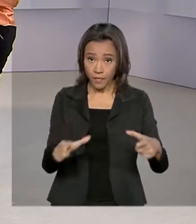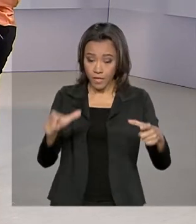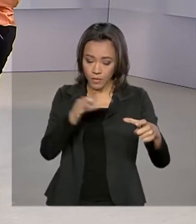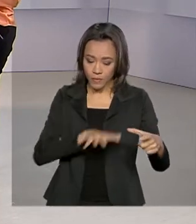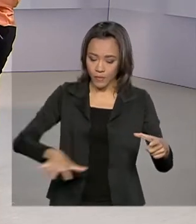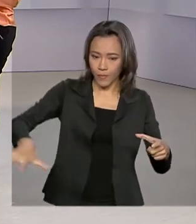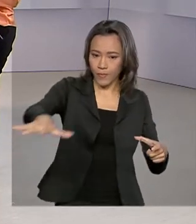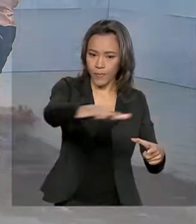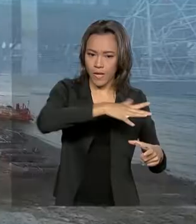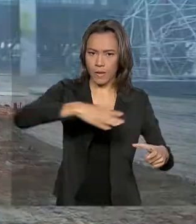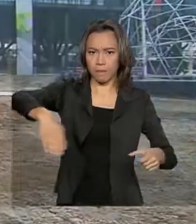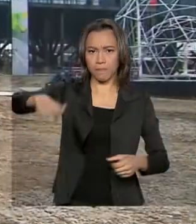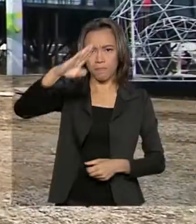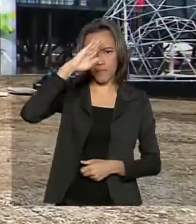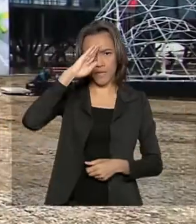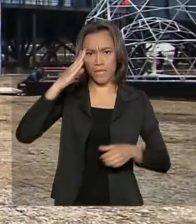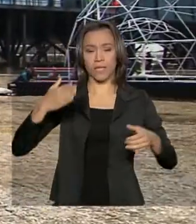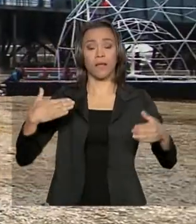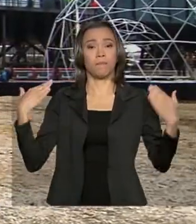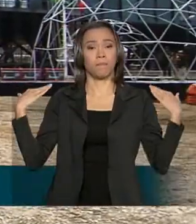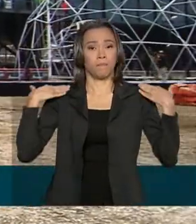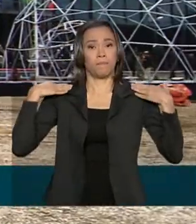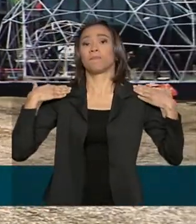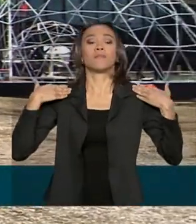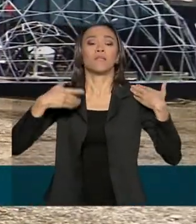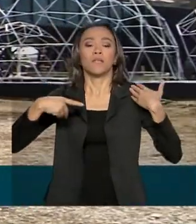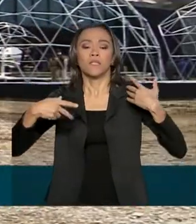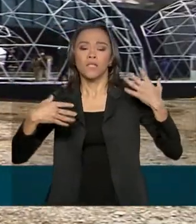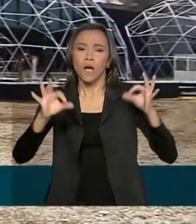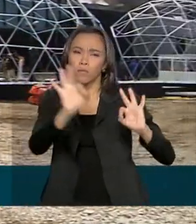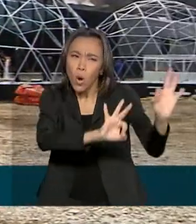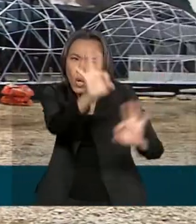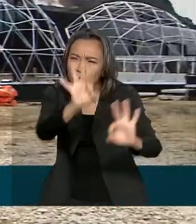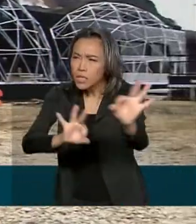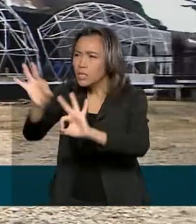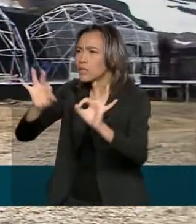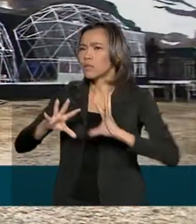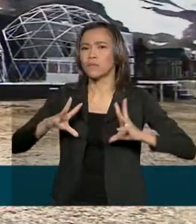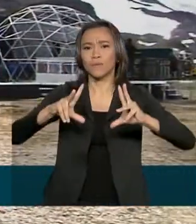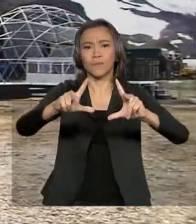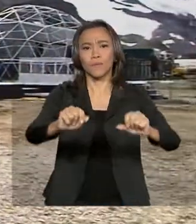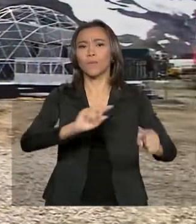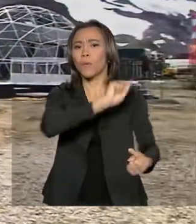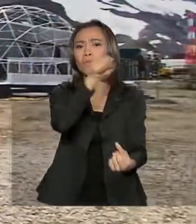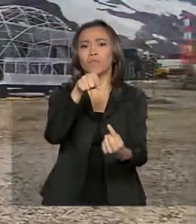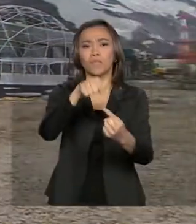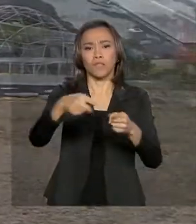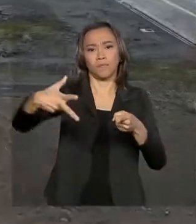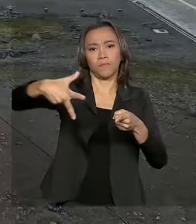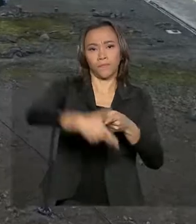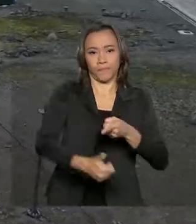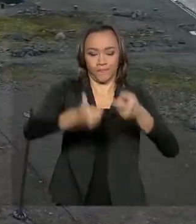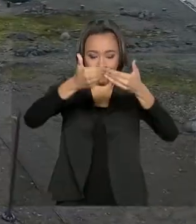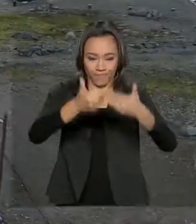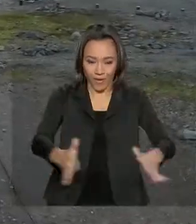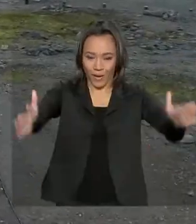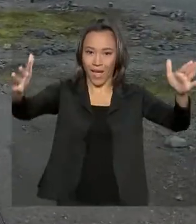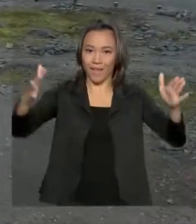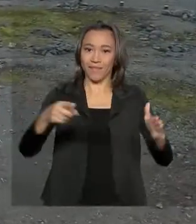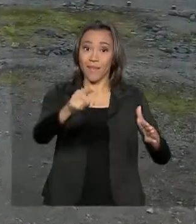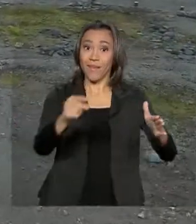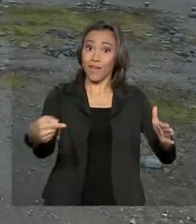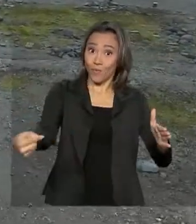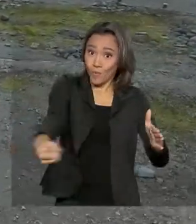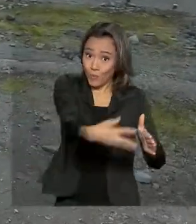Antártica, militares da Marinha fazem os últimos ajustes para a reinauguração da Estação Comandante Ferraz. O novo centro de